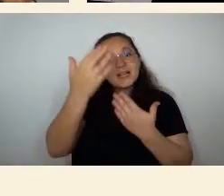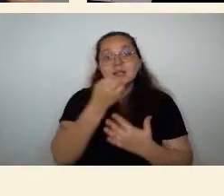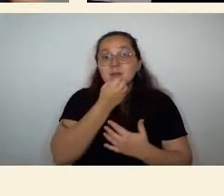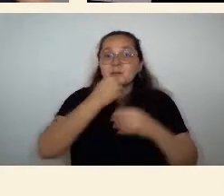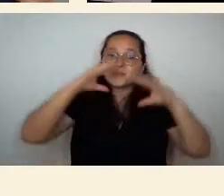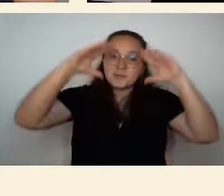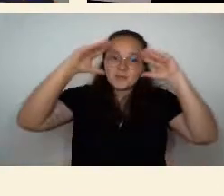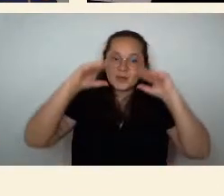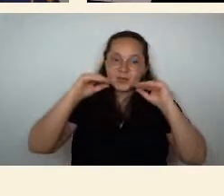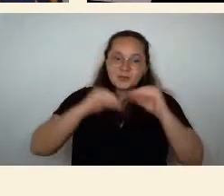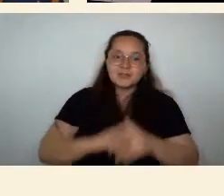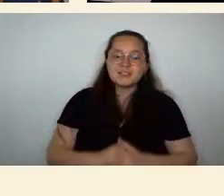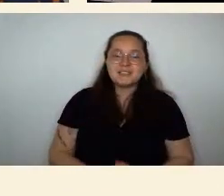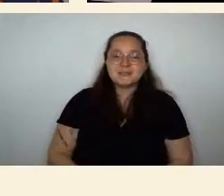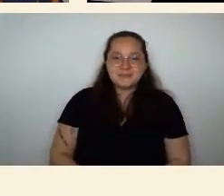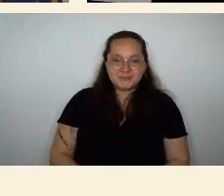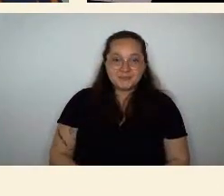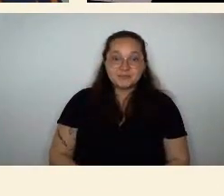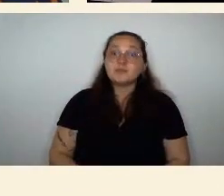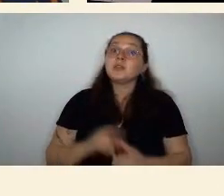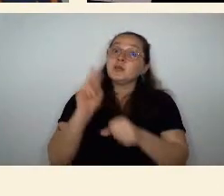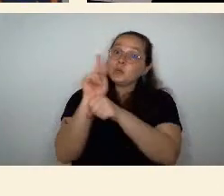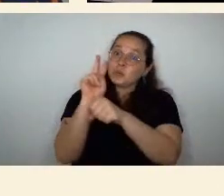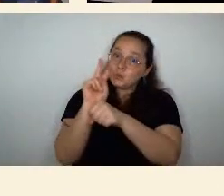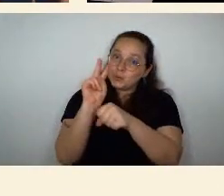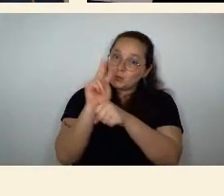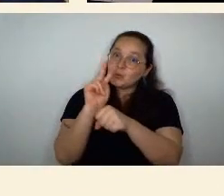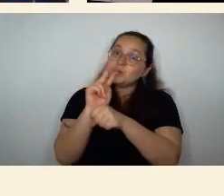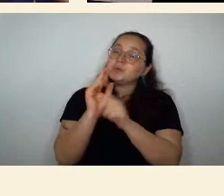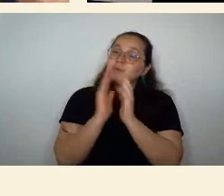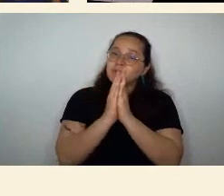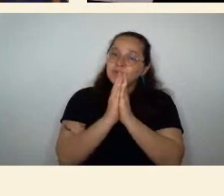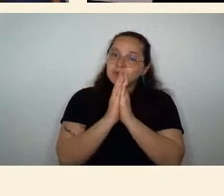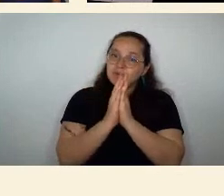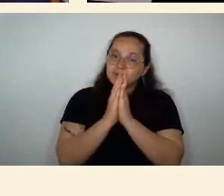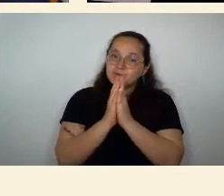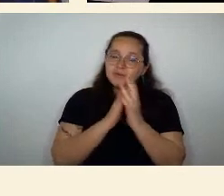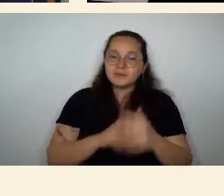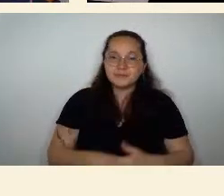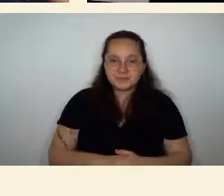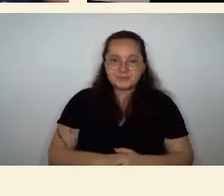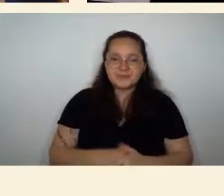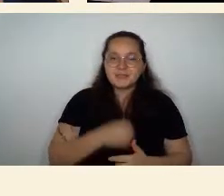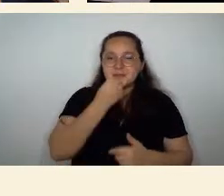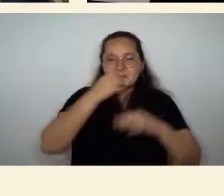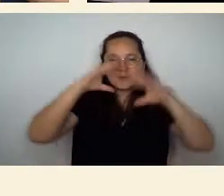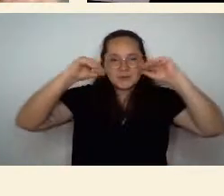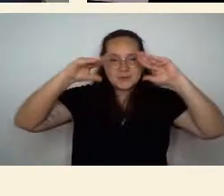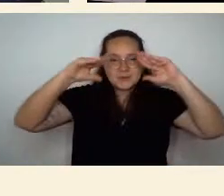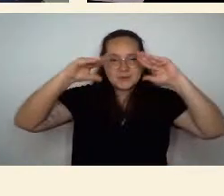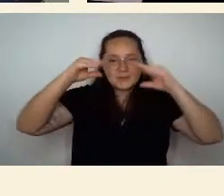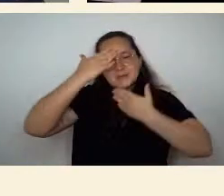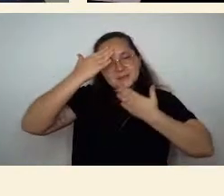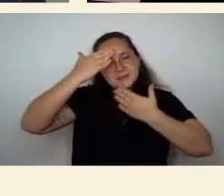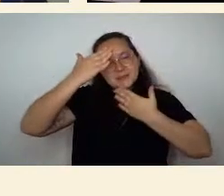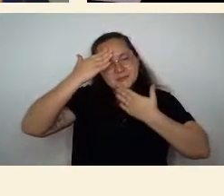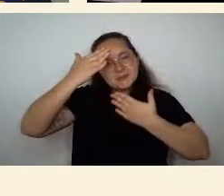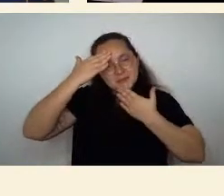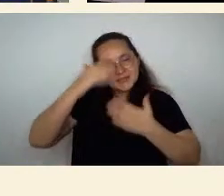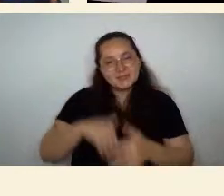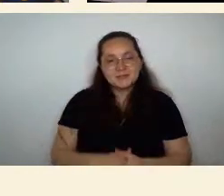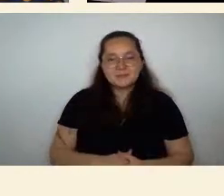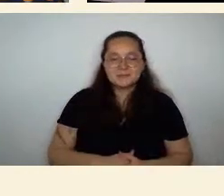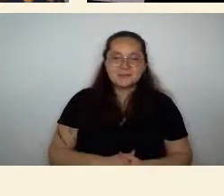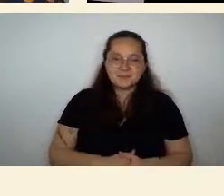e cuidem-se muito boa noite muito obrigada boa noite muito obrigada